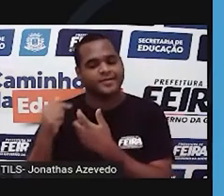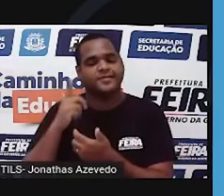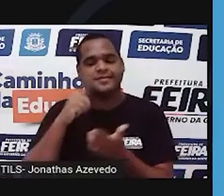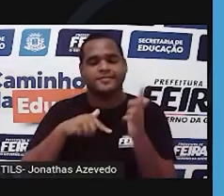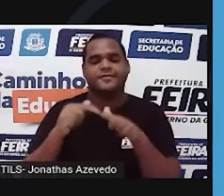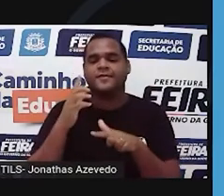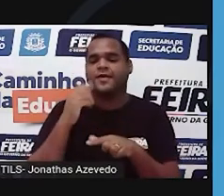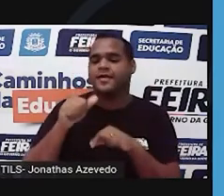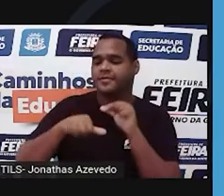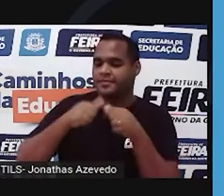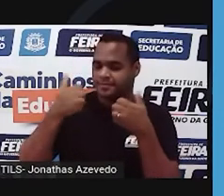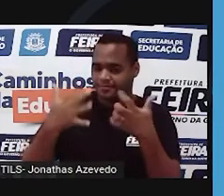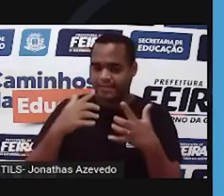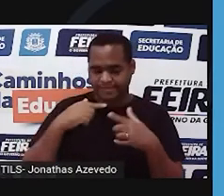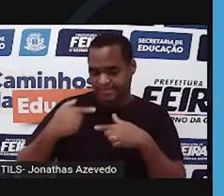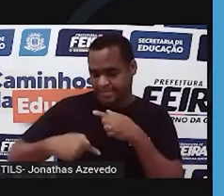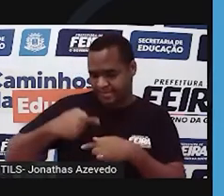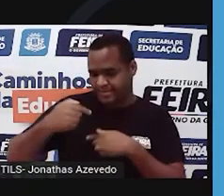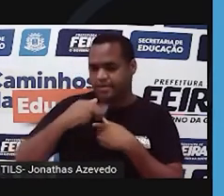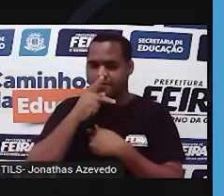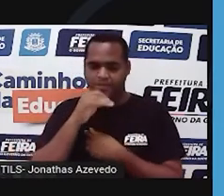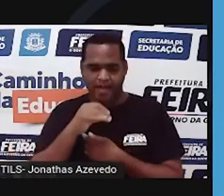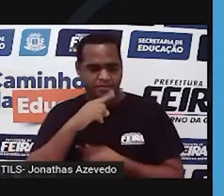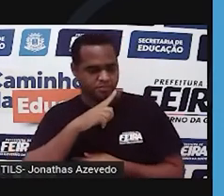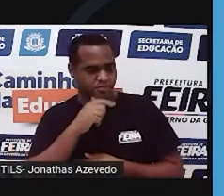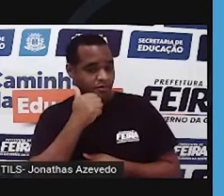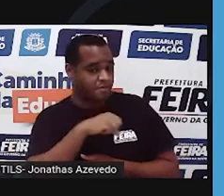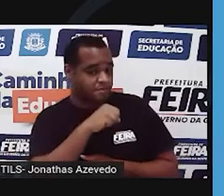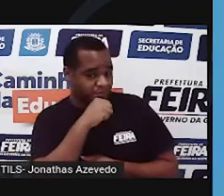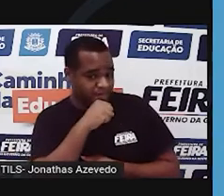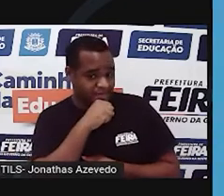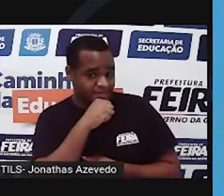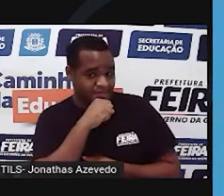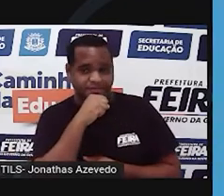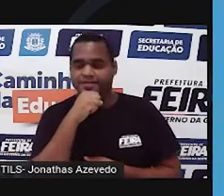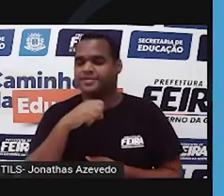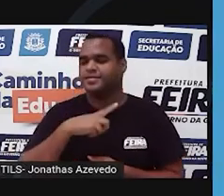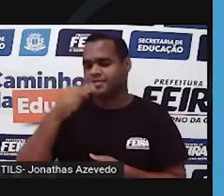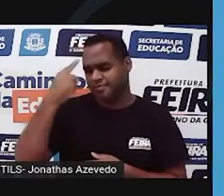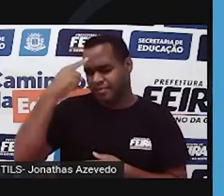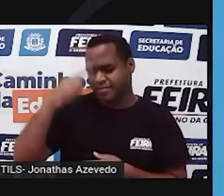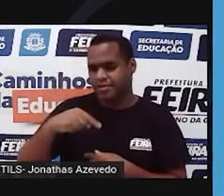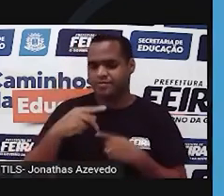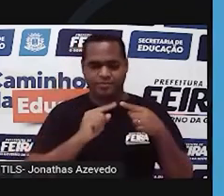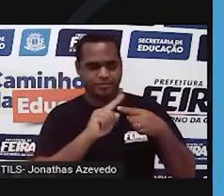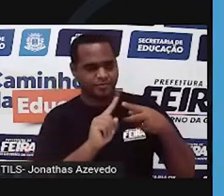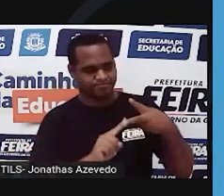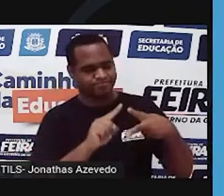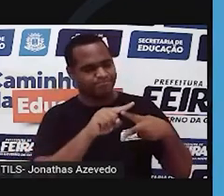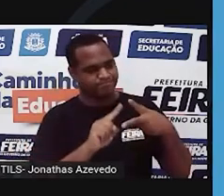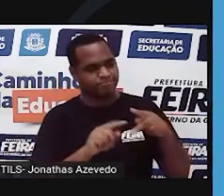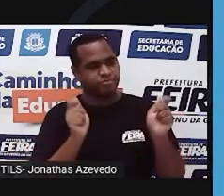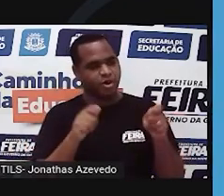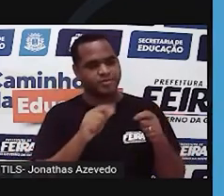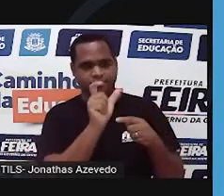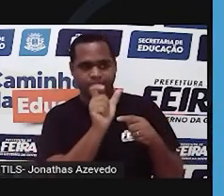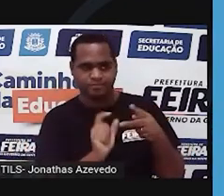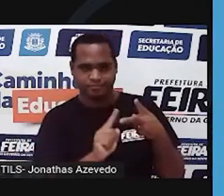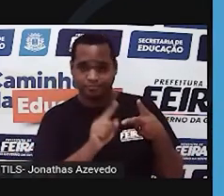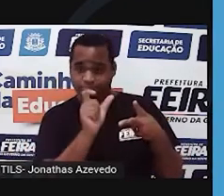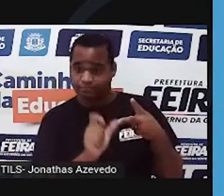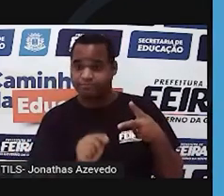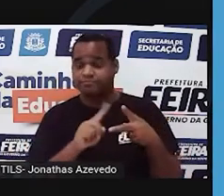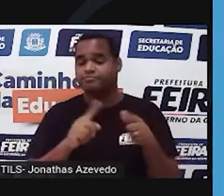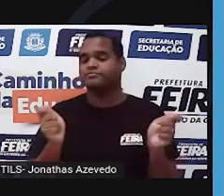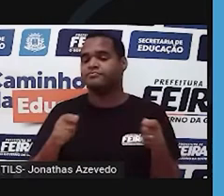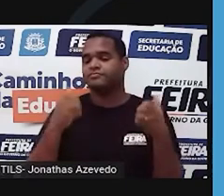genéticas são herdadas do nosso pai e da nossa mãe. Portanto, nós sempre vamos ter duas opções para a mesma característica. Ou seja, nós vamos